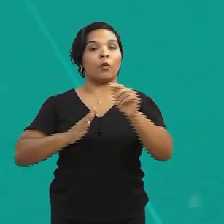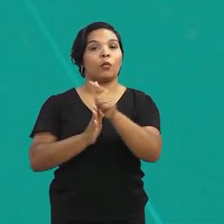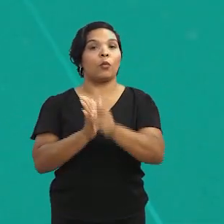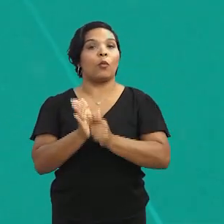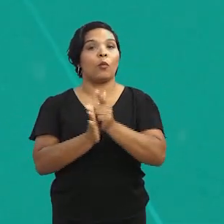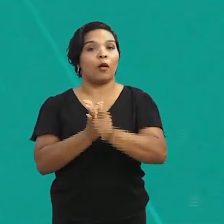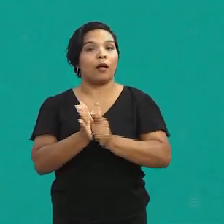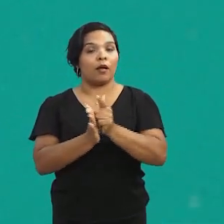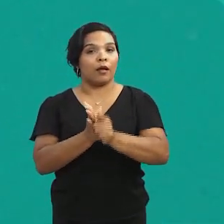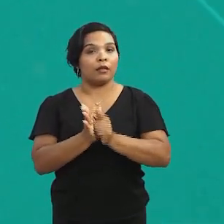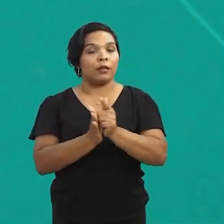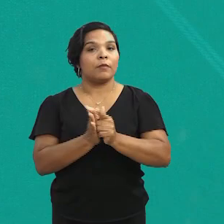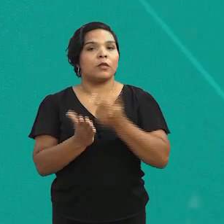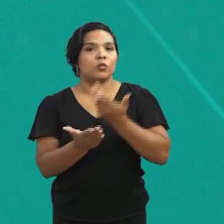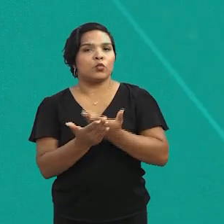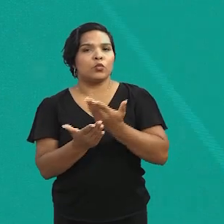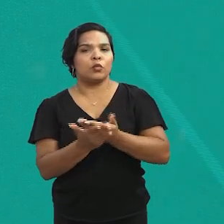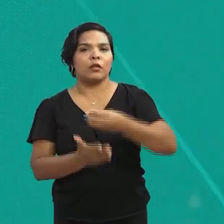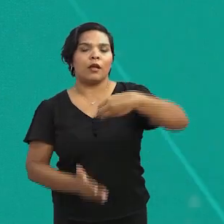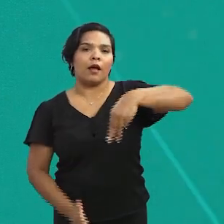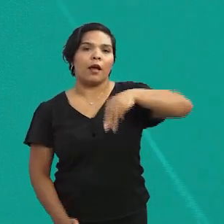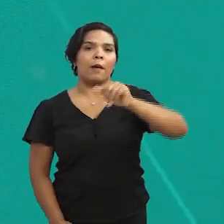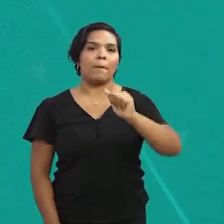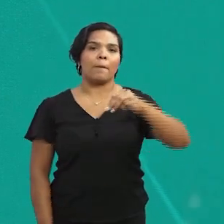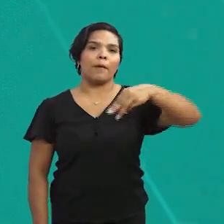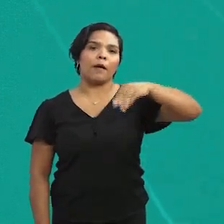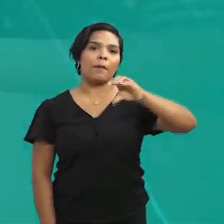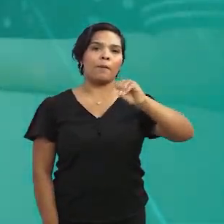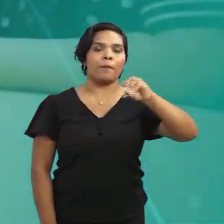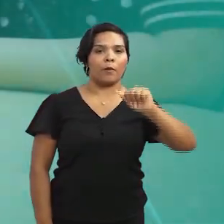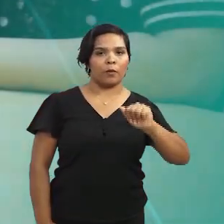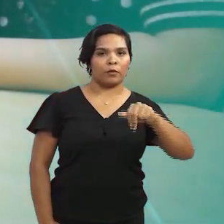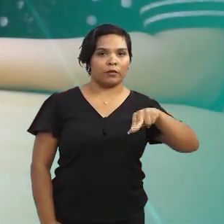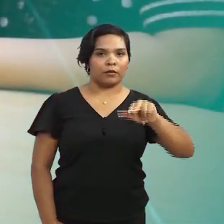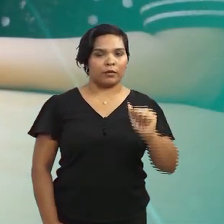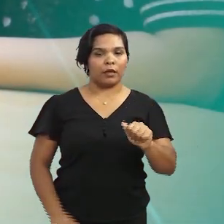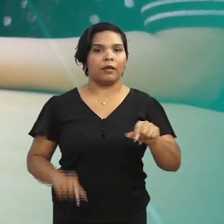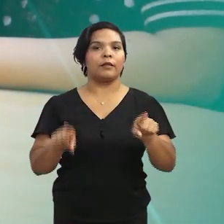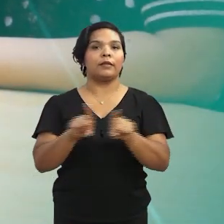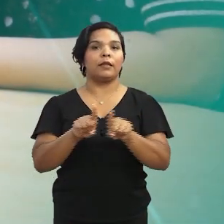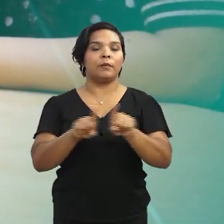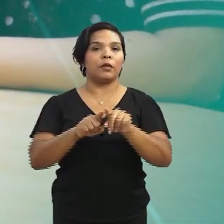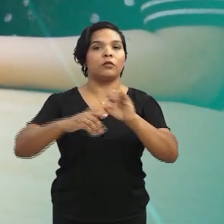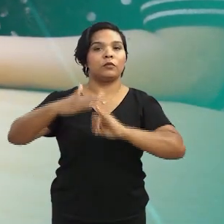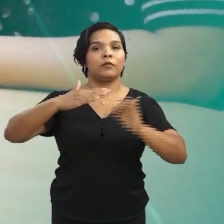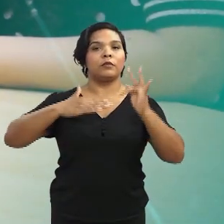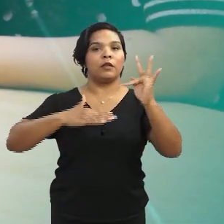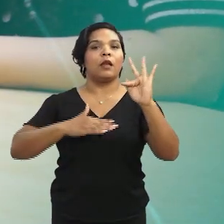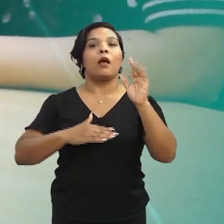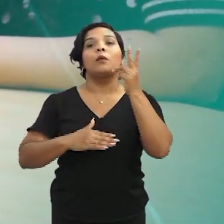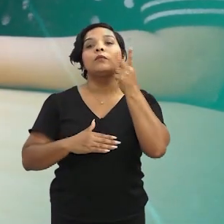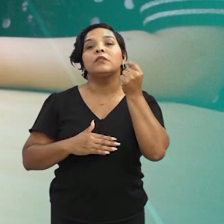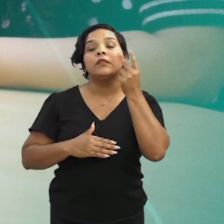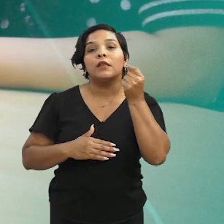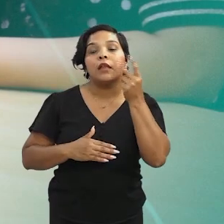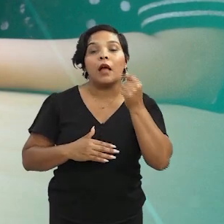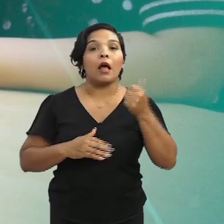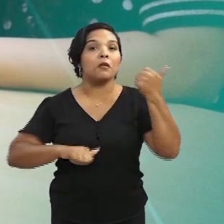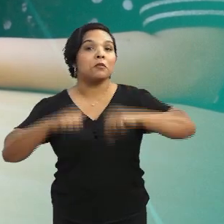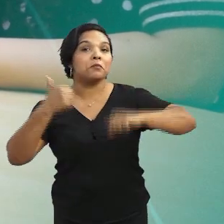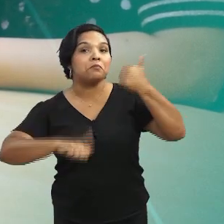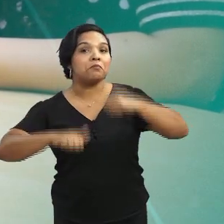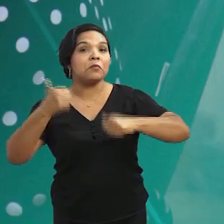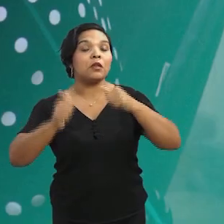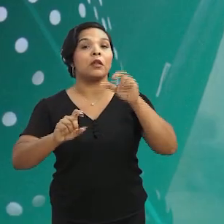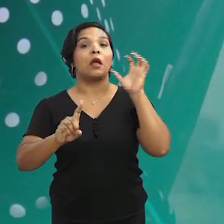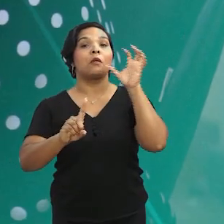o campus de Guanabí, estudam a mamona e o seu potencial de produção. Na Universidade Federal do Ceará, pesquisadores avaliam